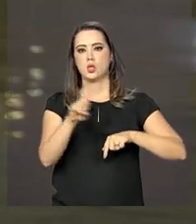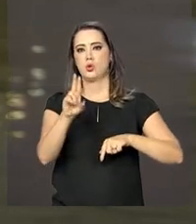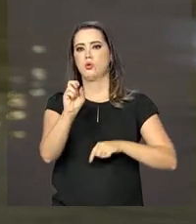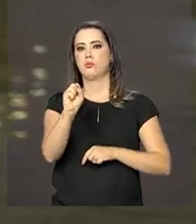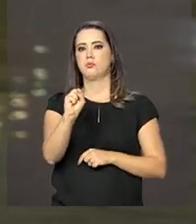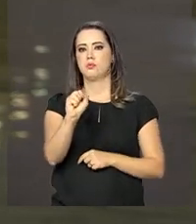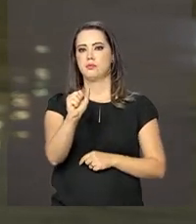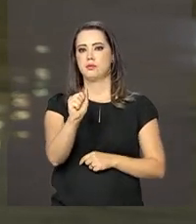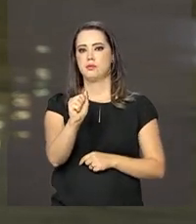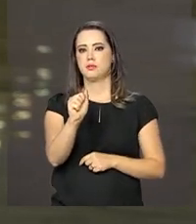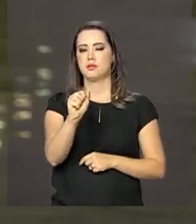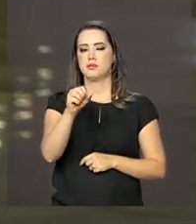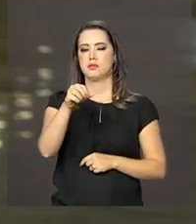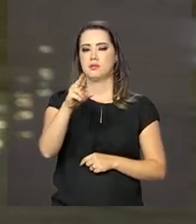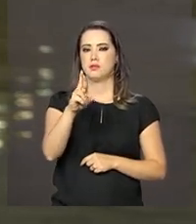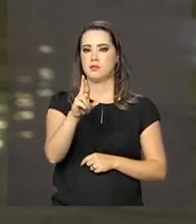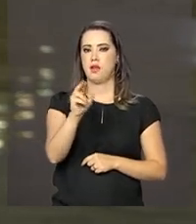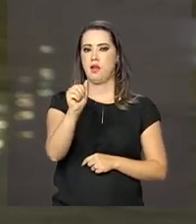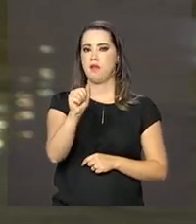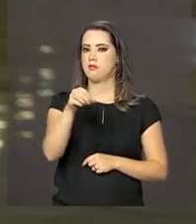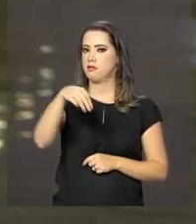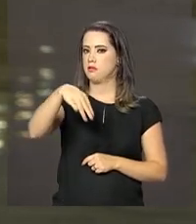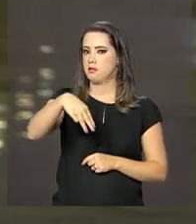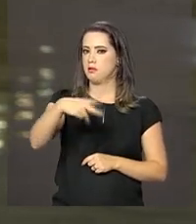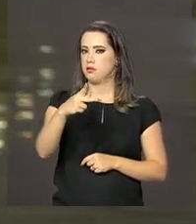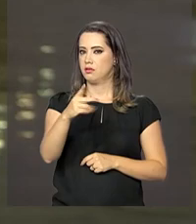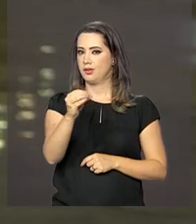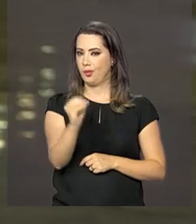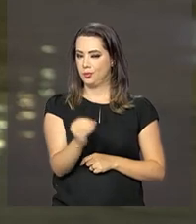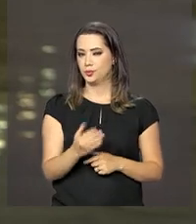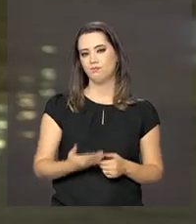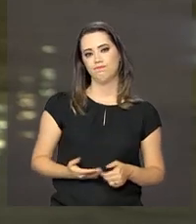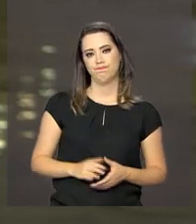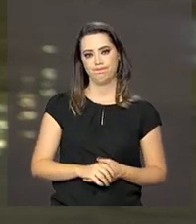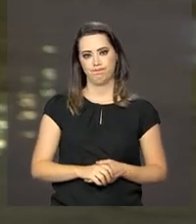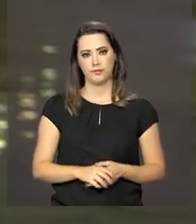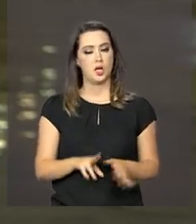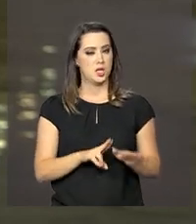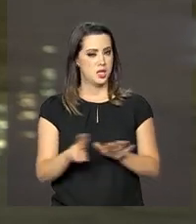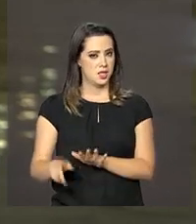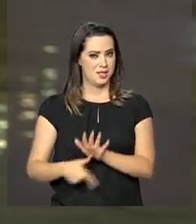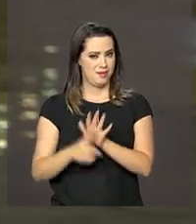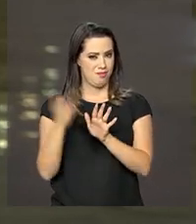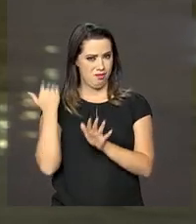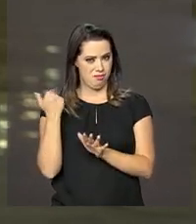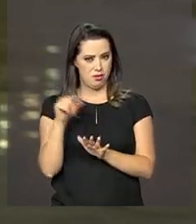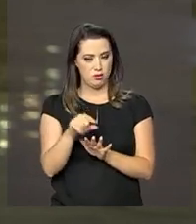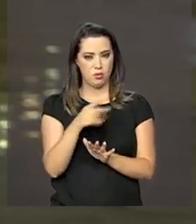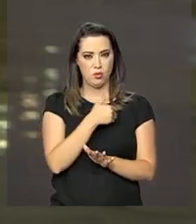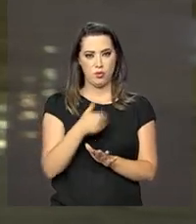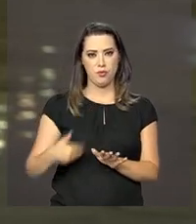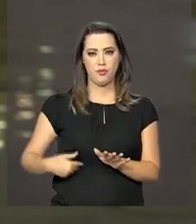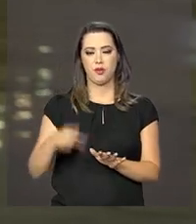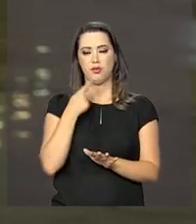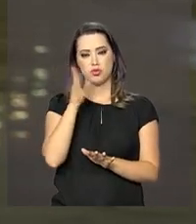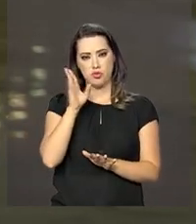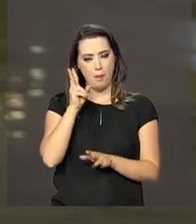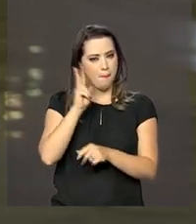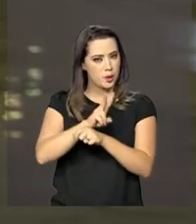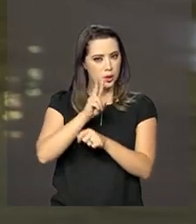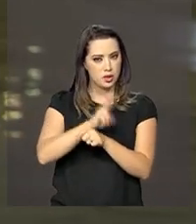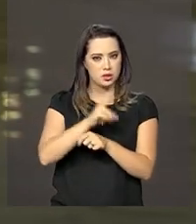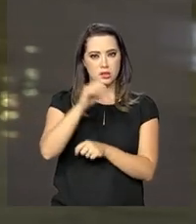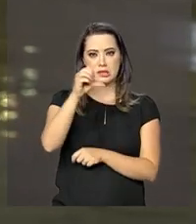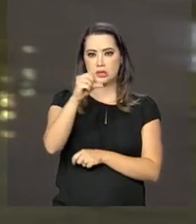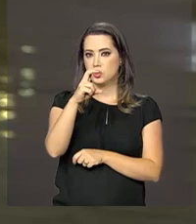na semana passada, Roberto, o governo anunciou aí que chegou a alcançar a meta de imunização